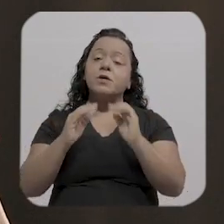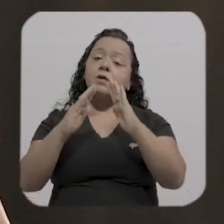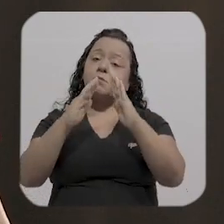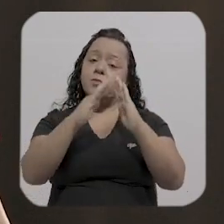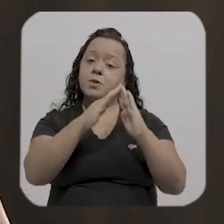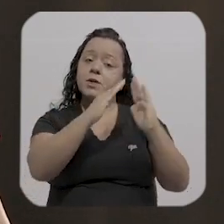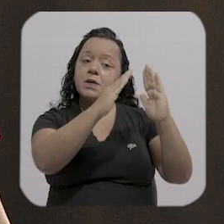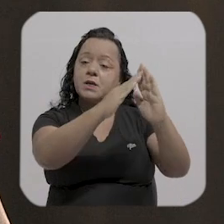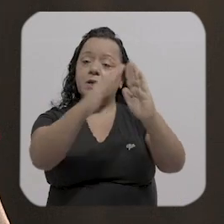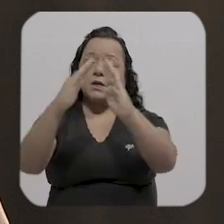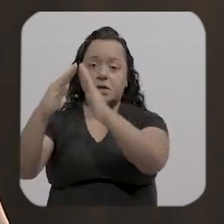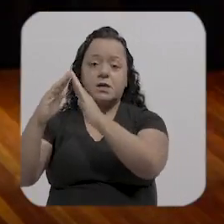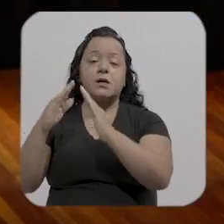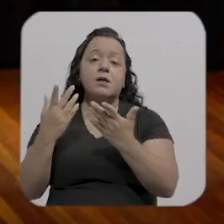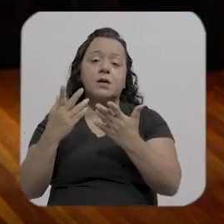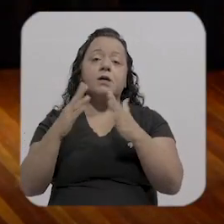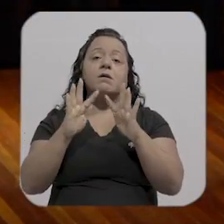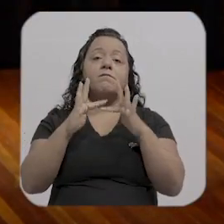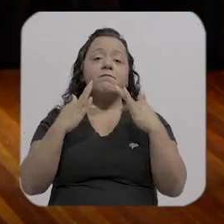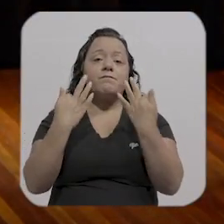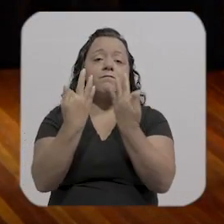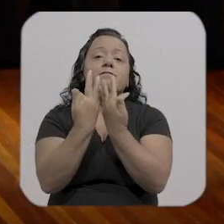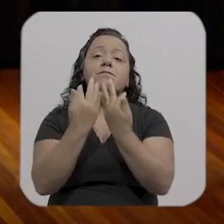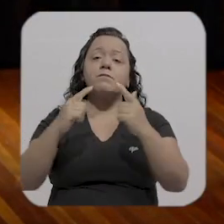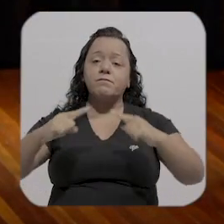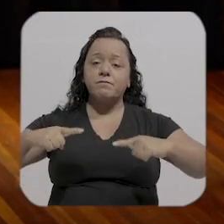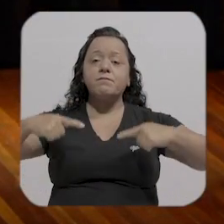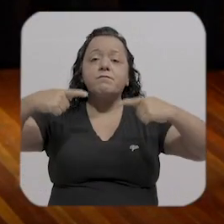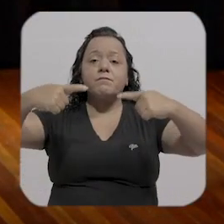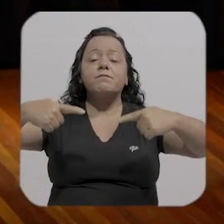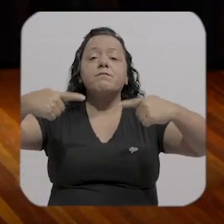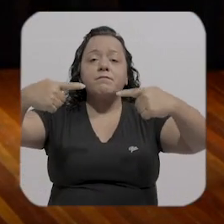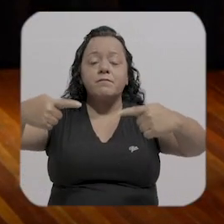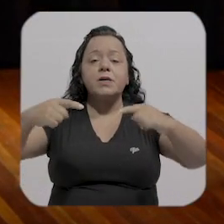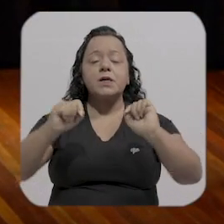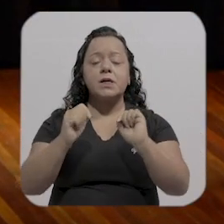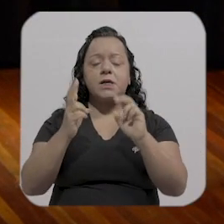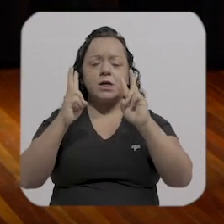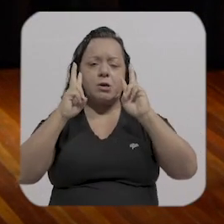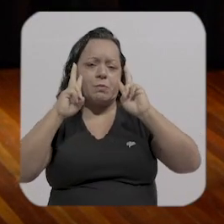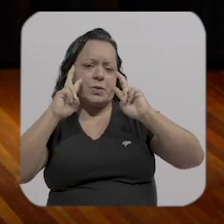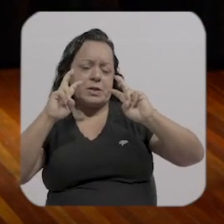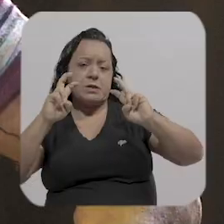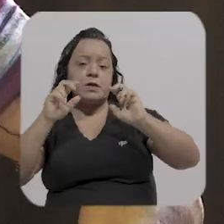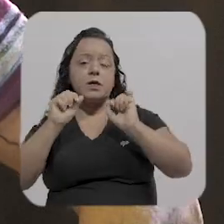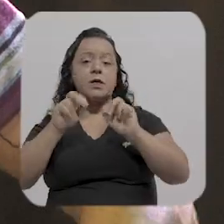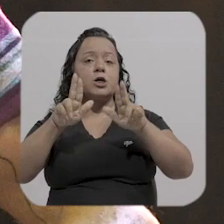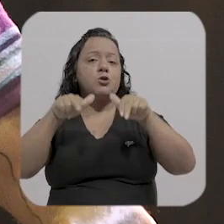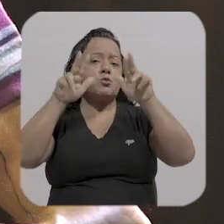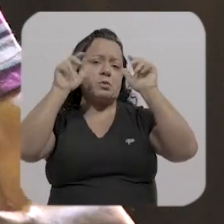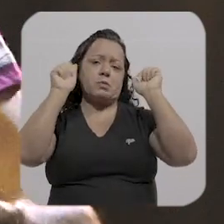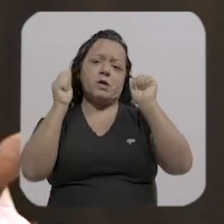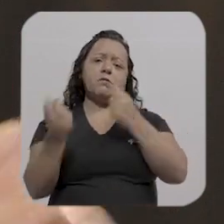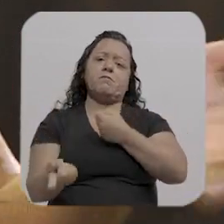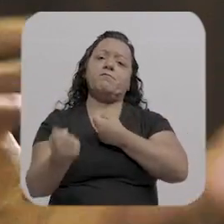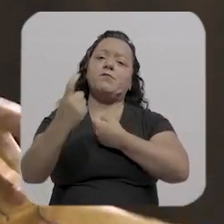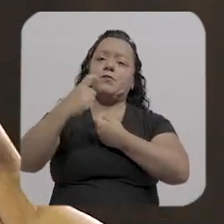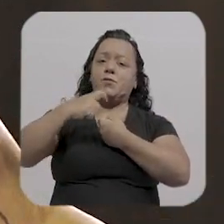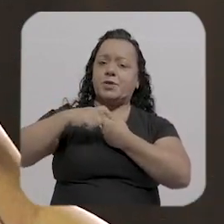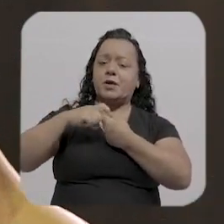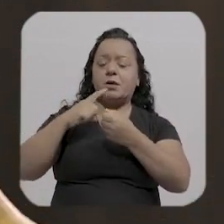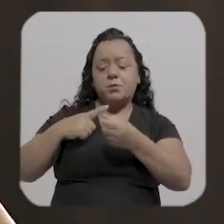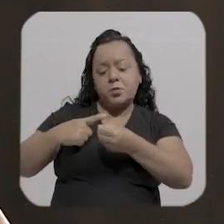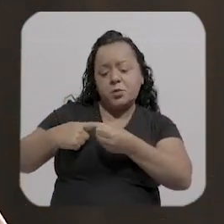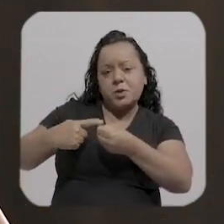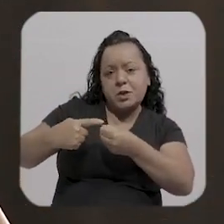eu percebi que eu nunca mais ia voltar pra Itacoã, né? Assim, nunca mais. Quer dizer que eu não